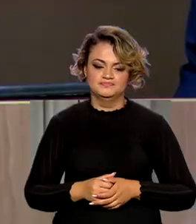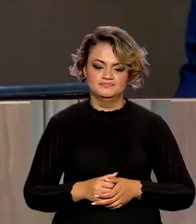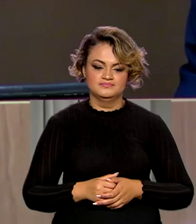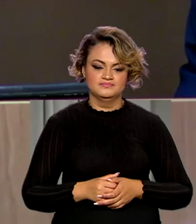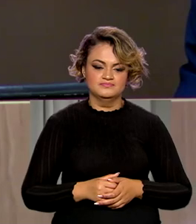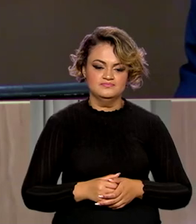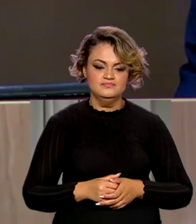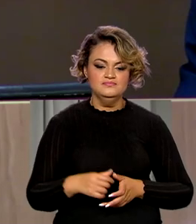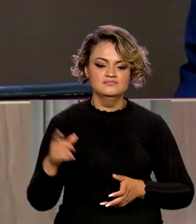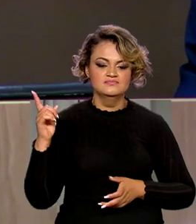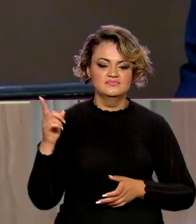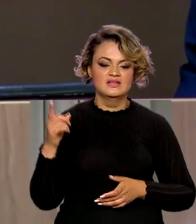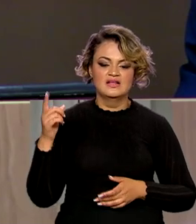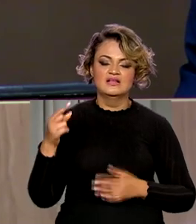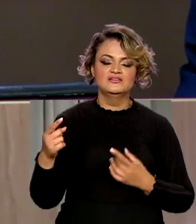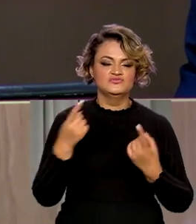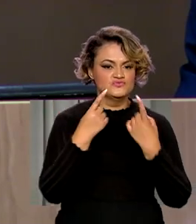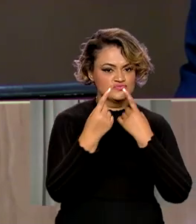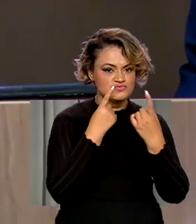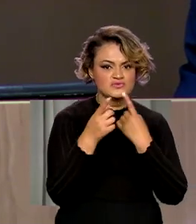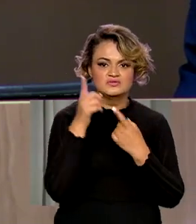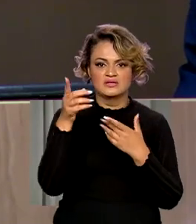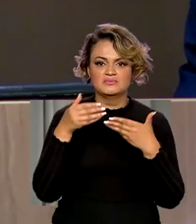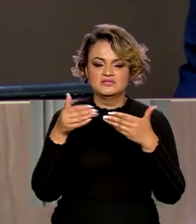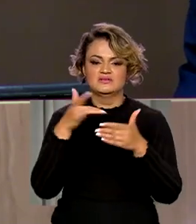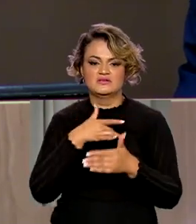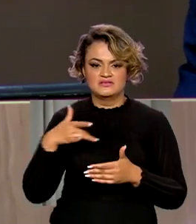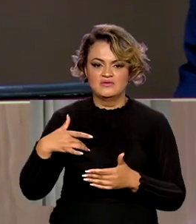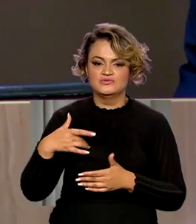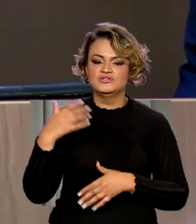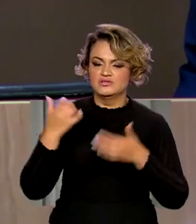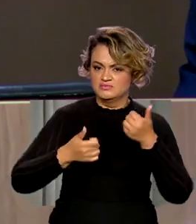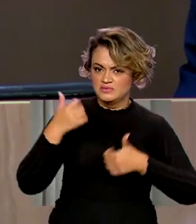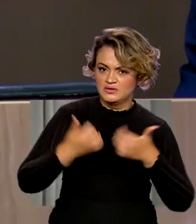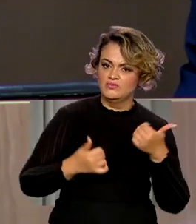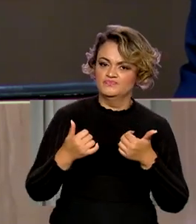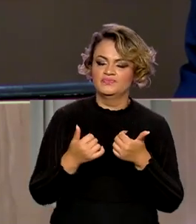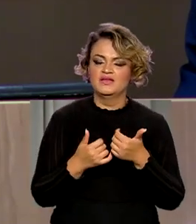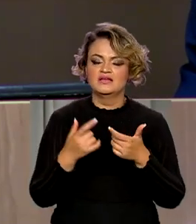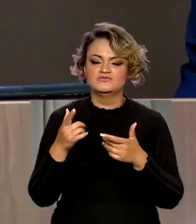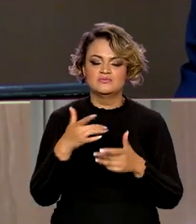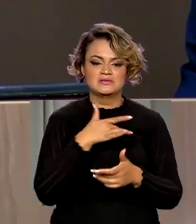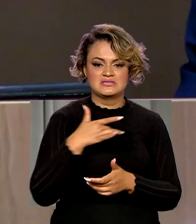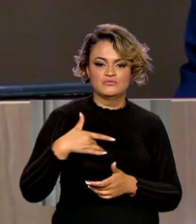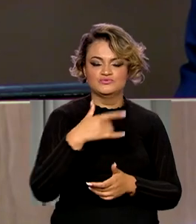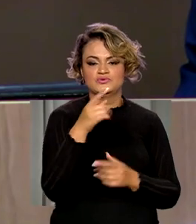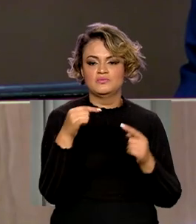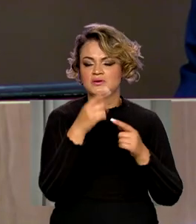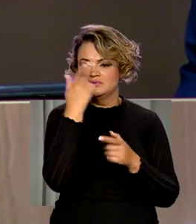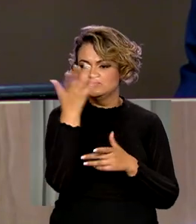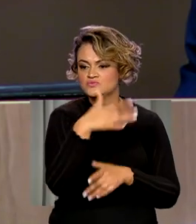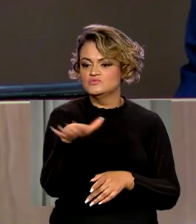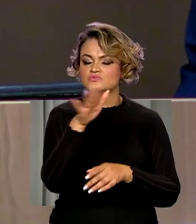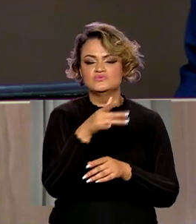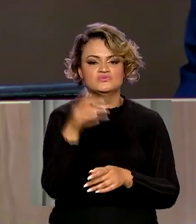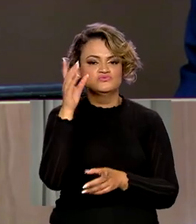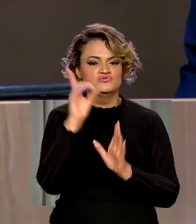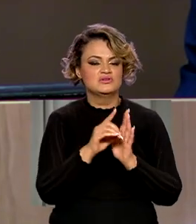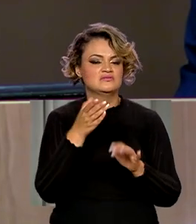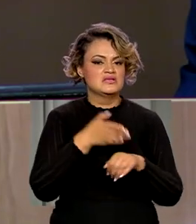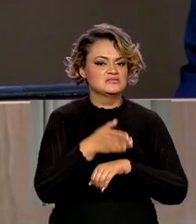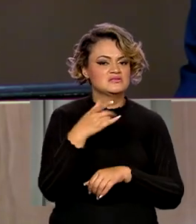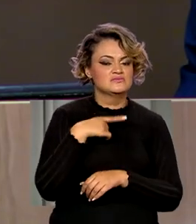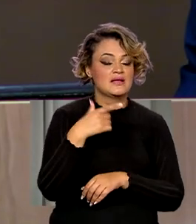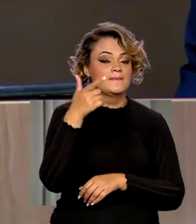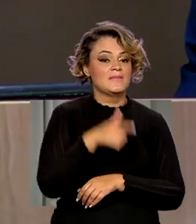Nas nossas discussões iniciais no Ministério da Saúde, falamos de uma saúde para todos, mas com